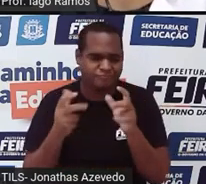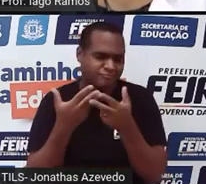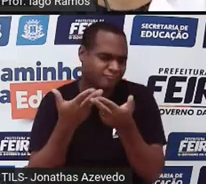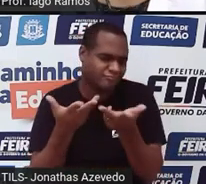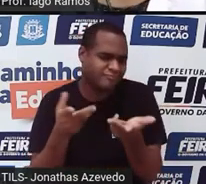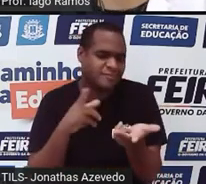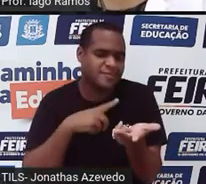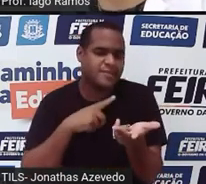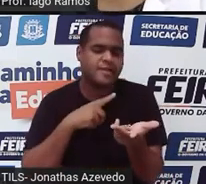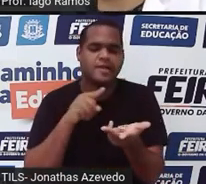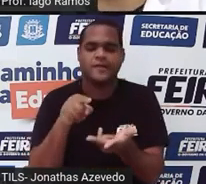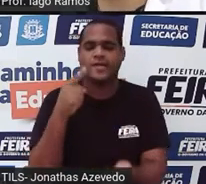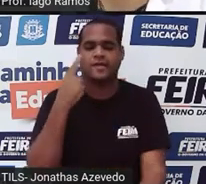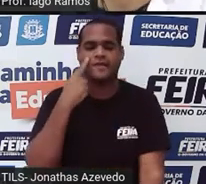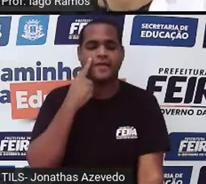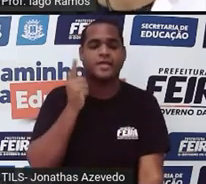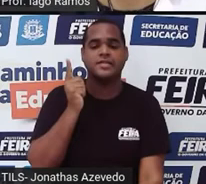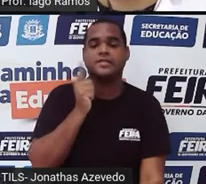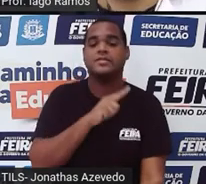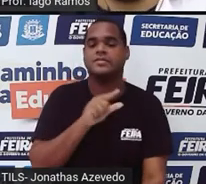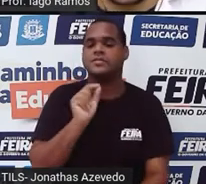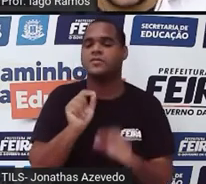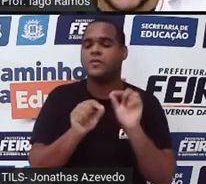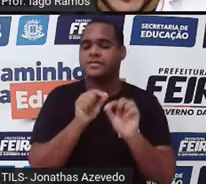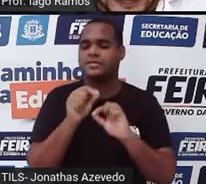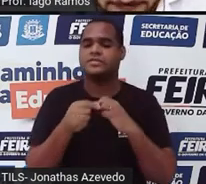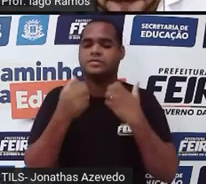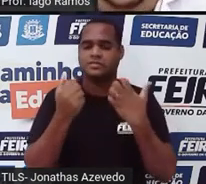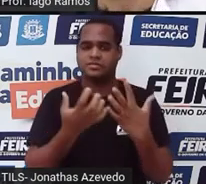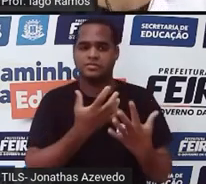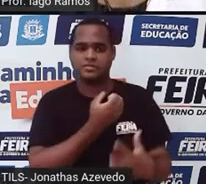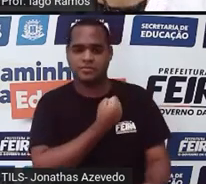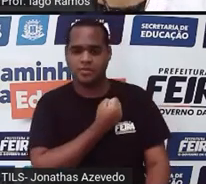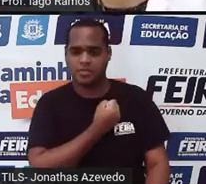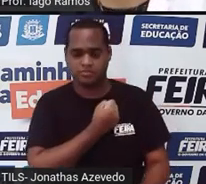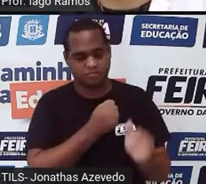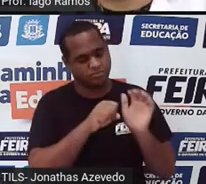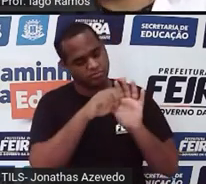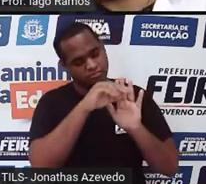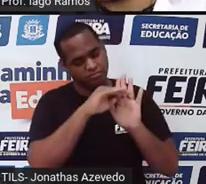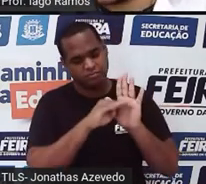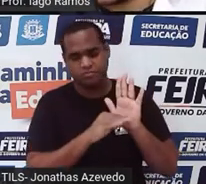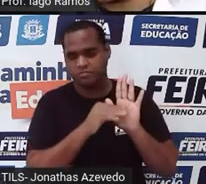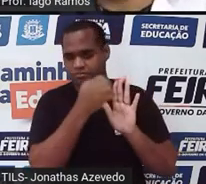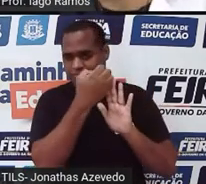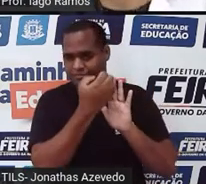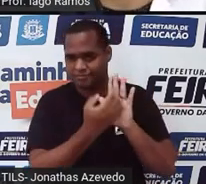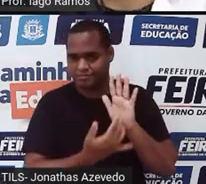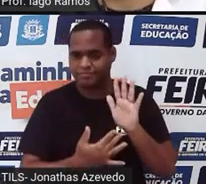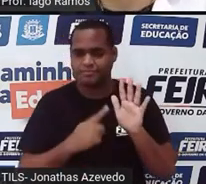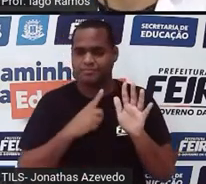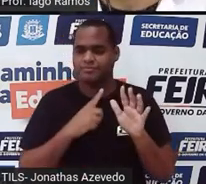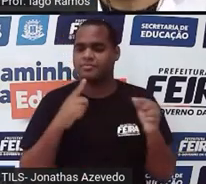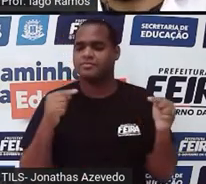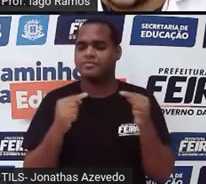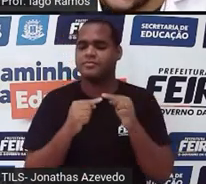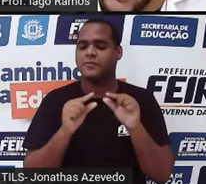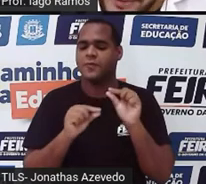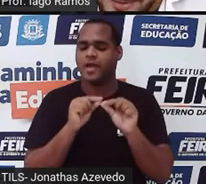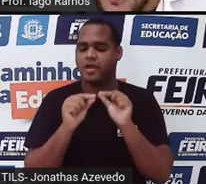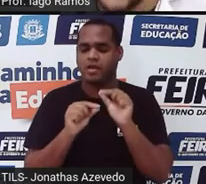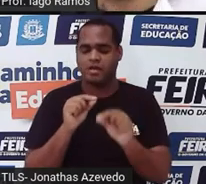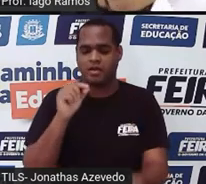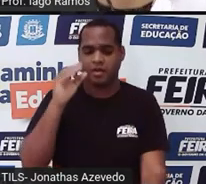a gente vai escrever uma sequência numérica. E essa sequência numérica é uma sequência muito